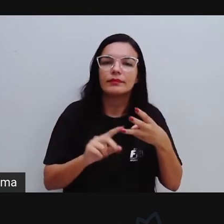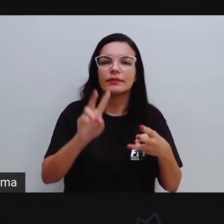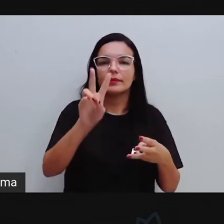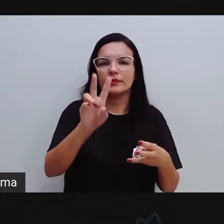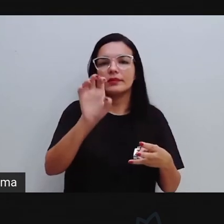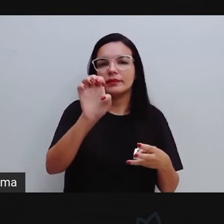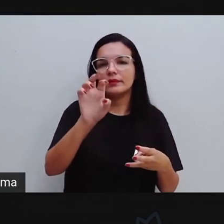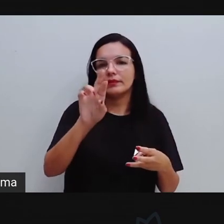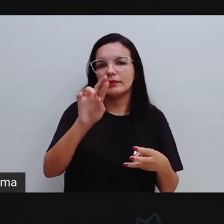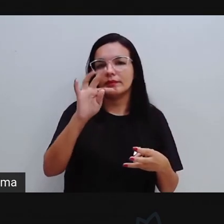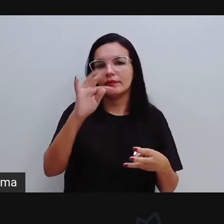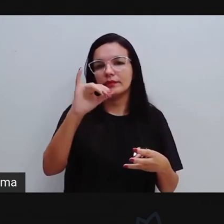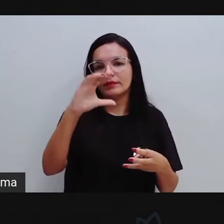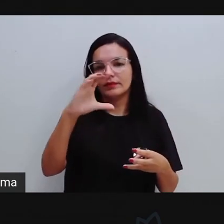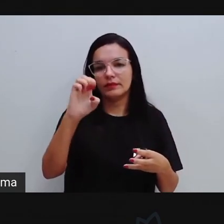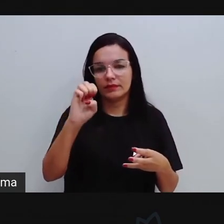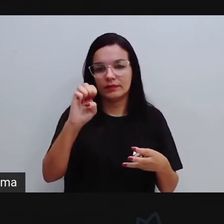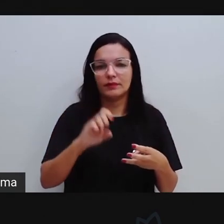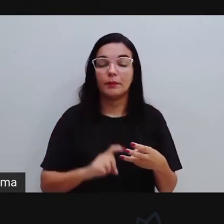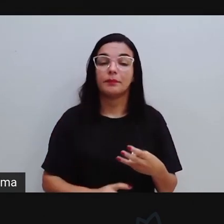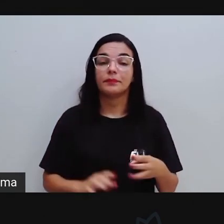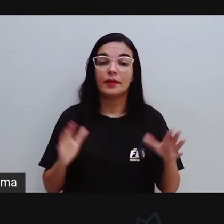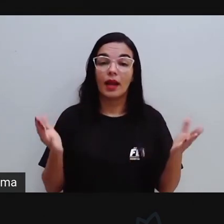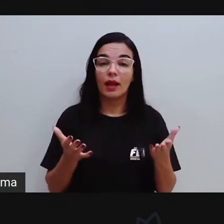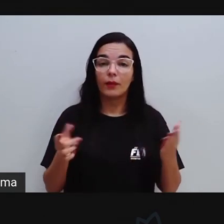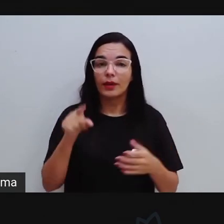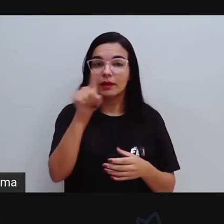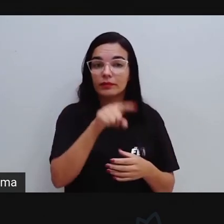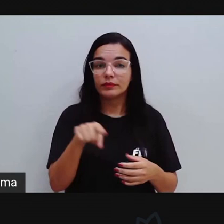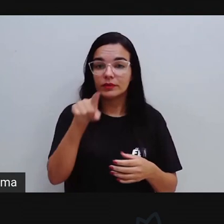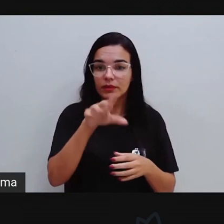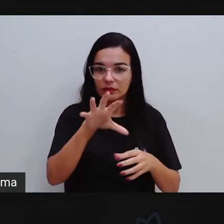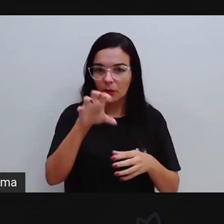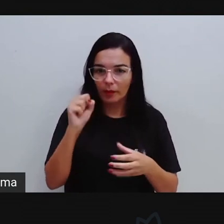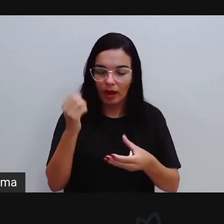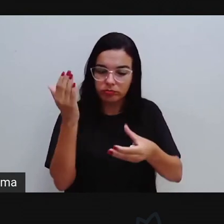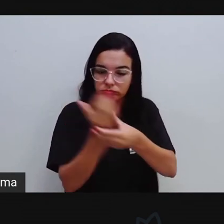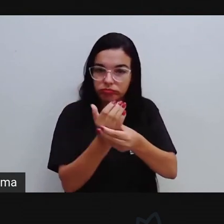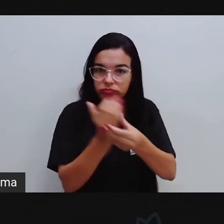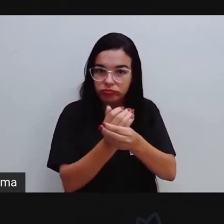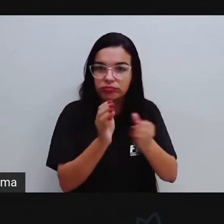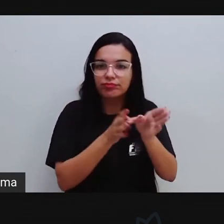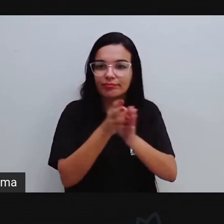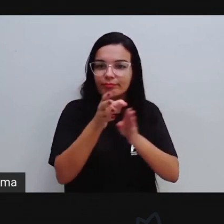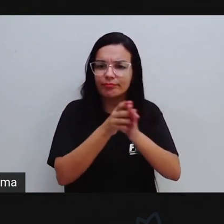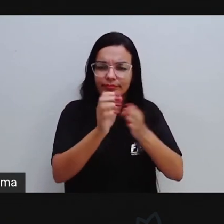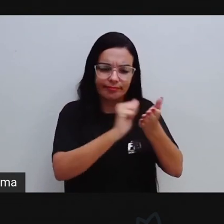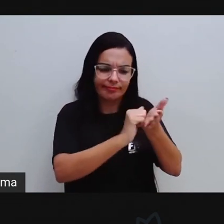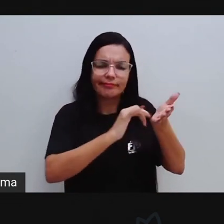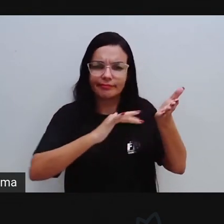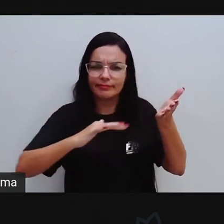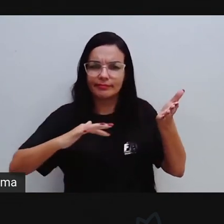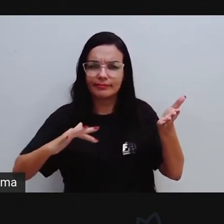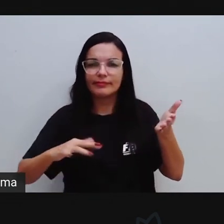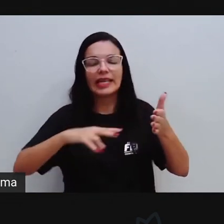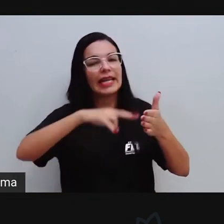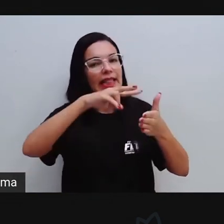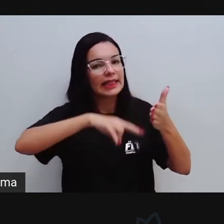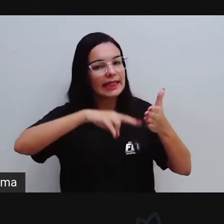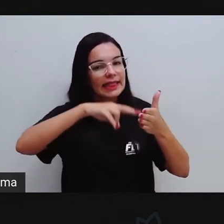veste. Agora, vocês vão pegar lá o percurso pedagógico de vocês, vocês vão ler